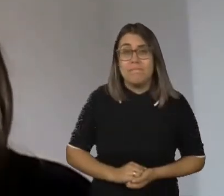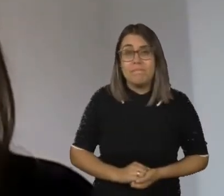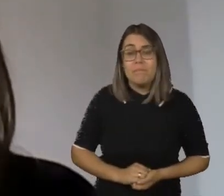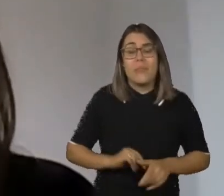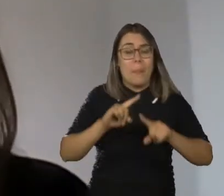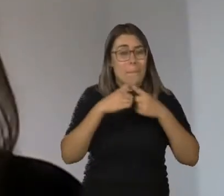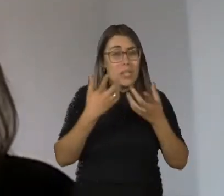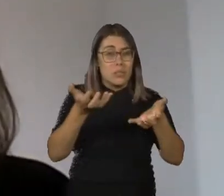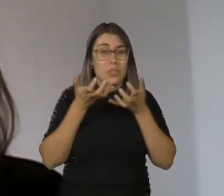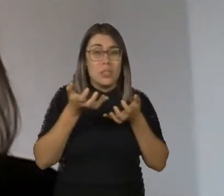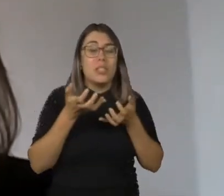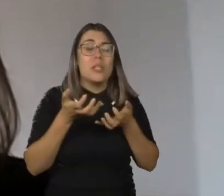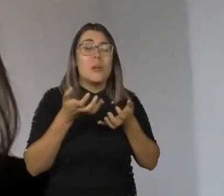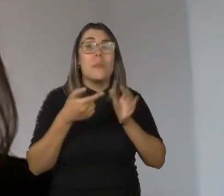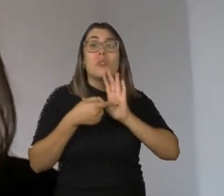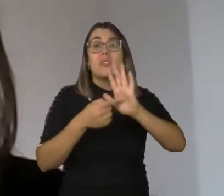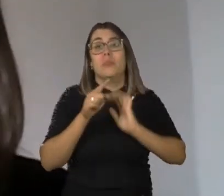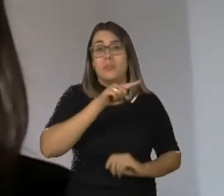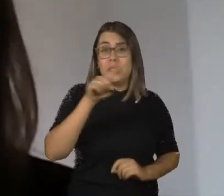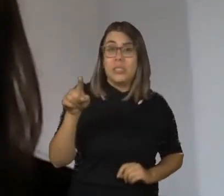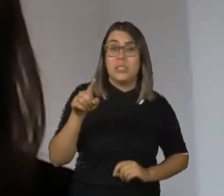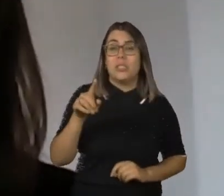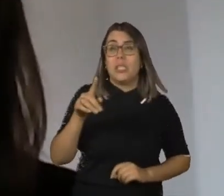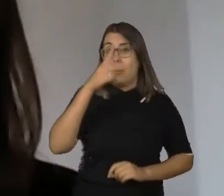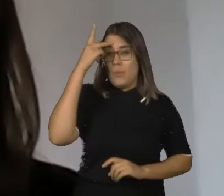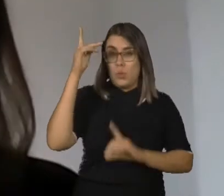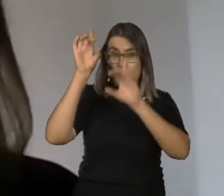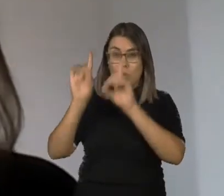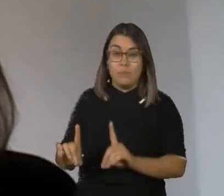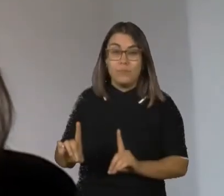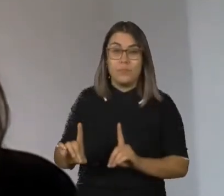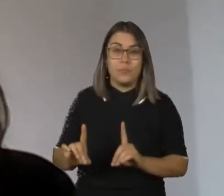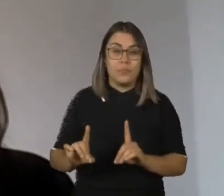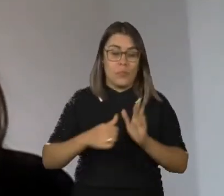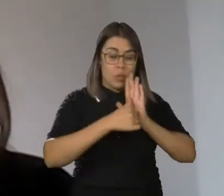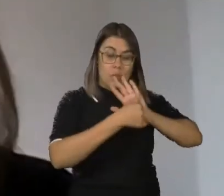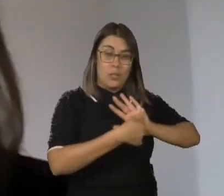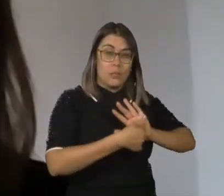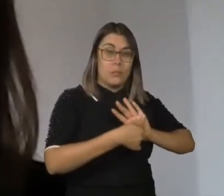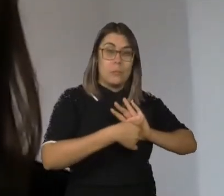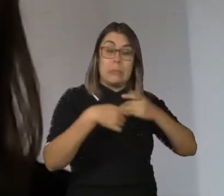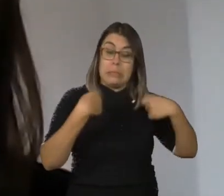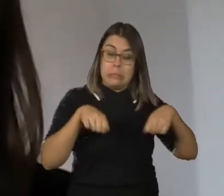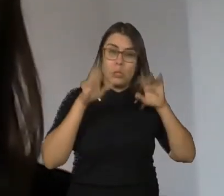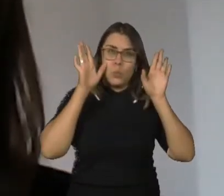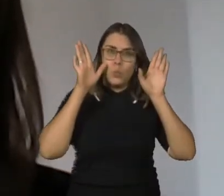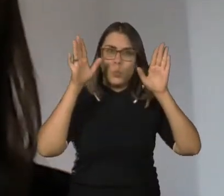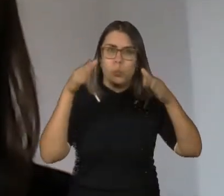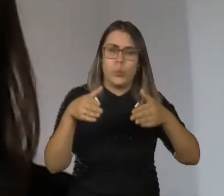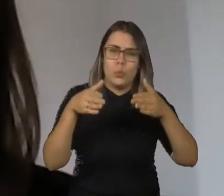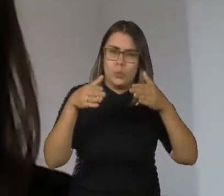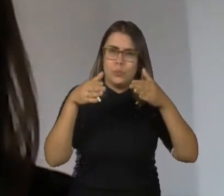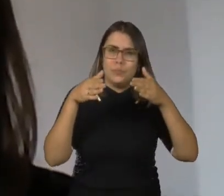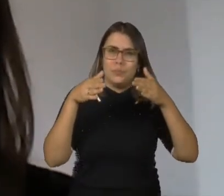no caso da síndrome de Down há uma observação. Em casos em que